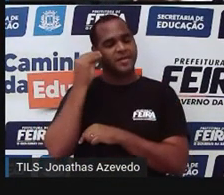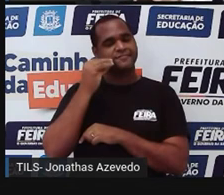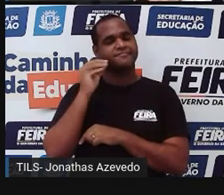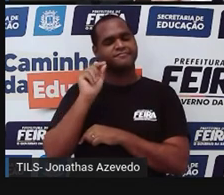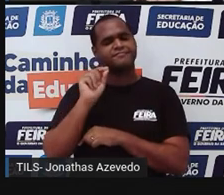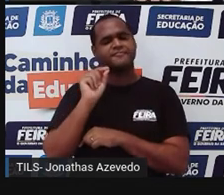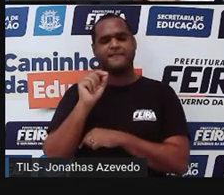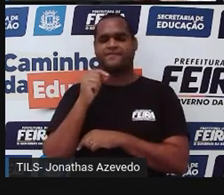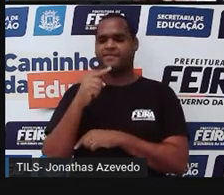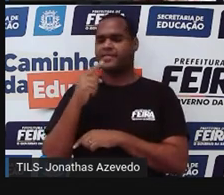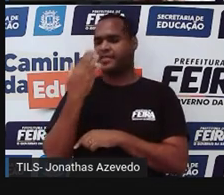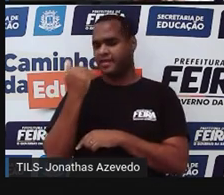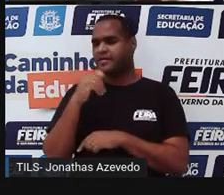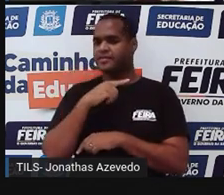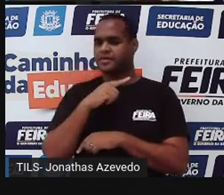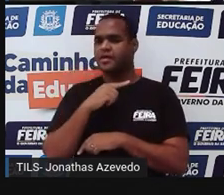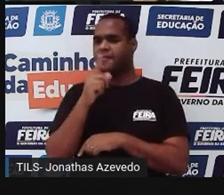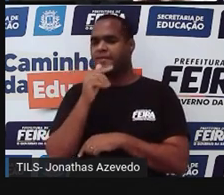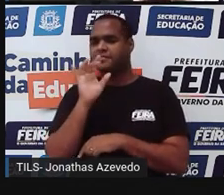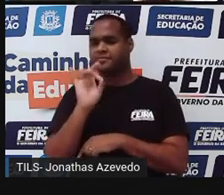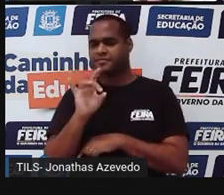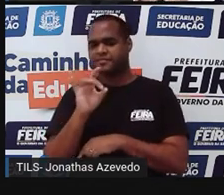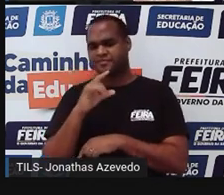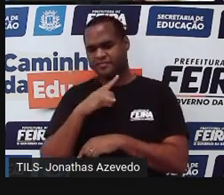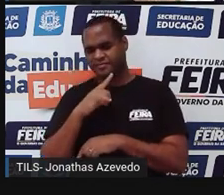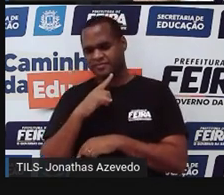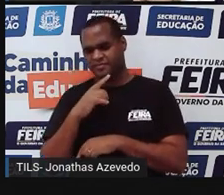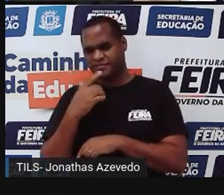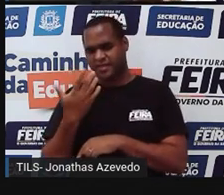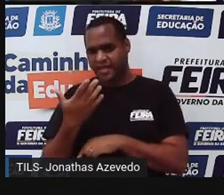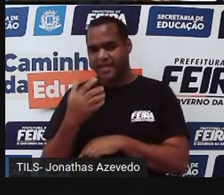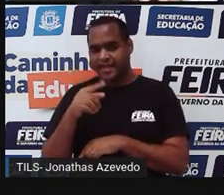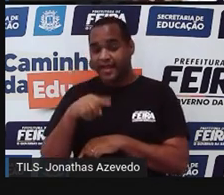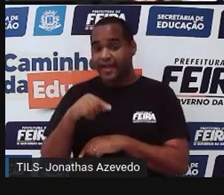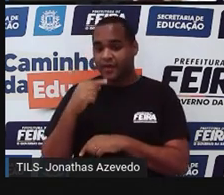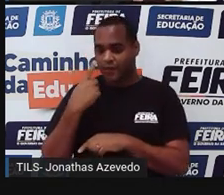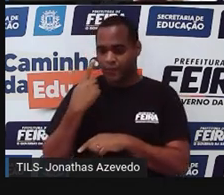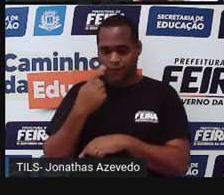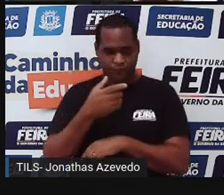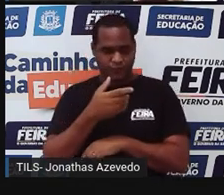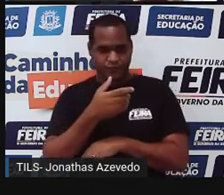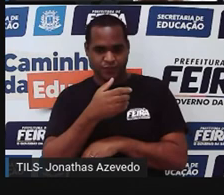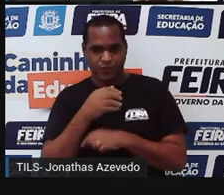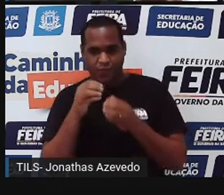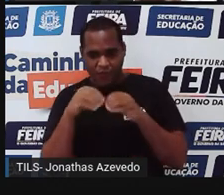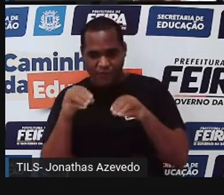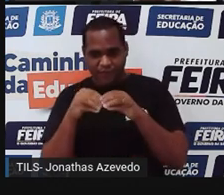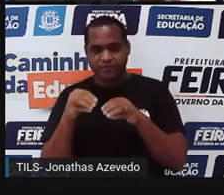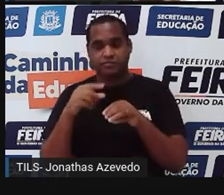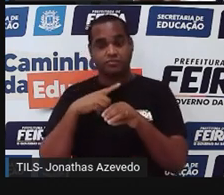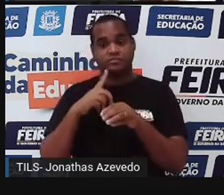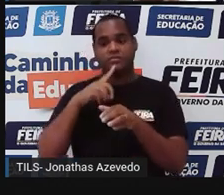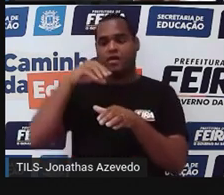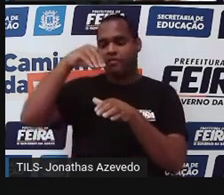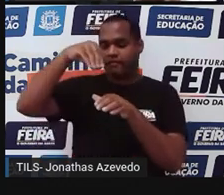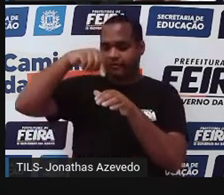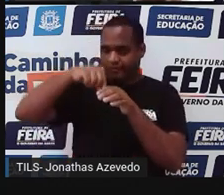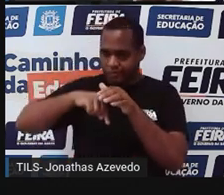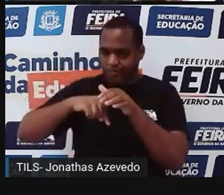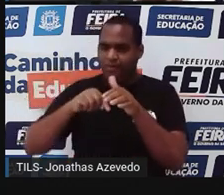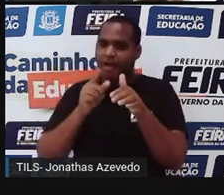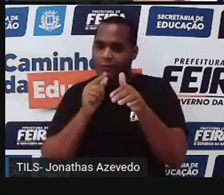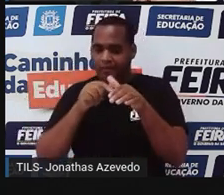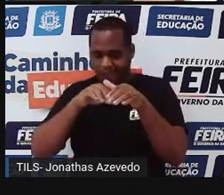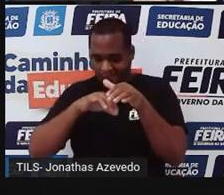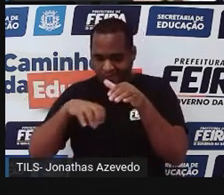Então, se eu tenho a água somente e o ovo, quando eu pegar esse ovo cru e colocar na água, ele vai afundar, porque a densidade dele é